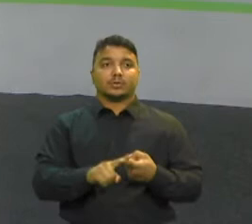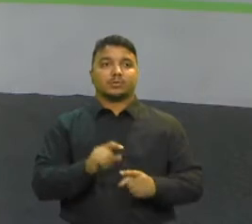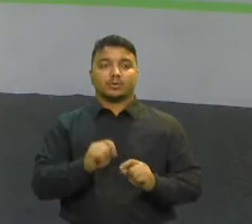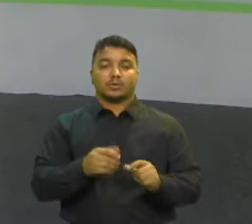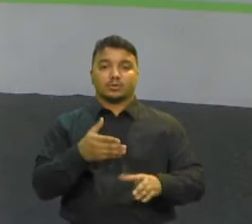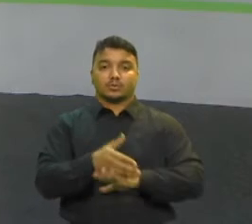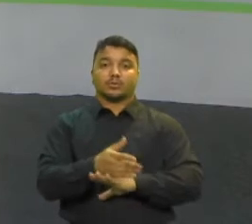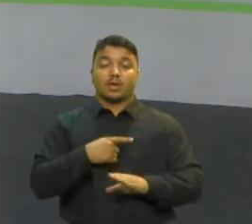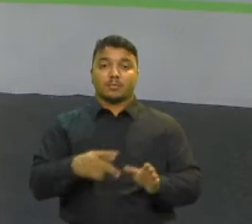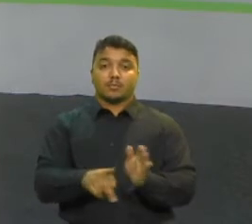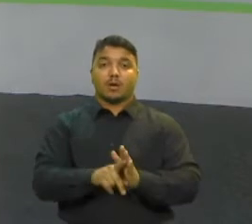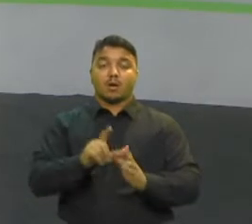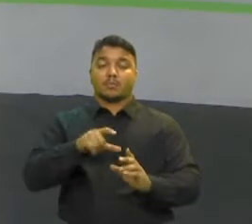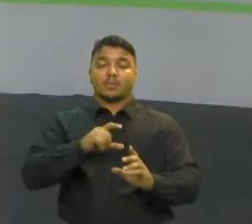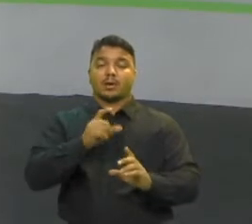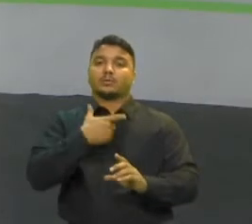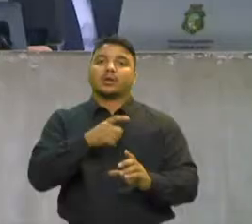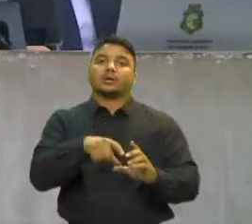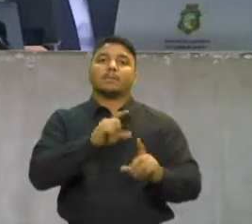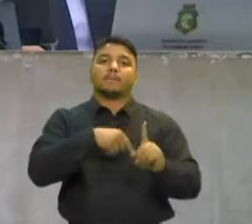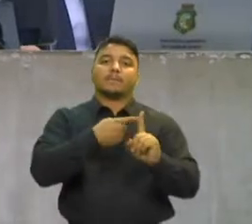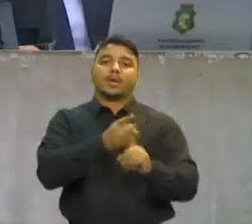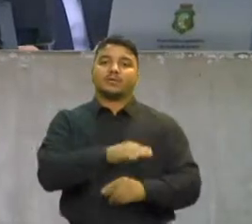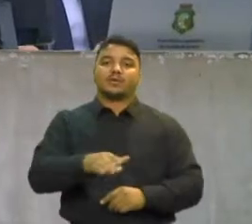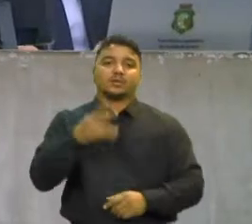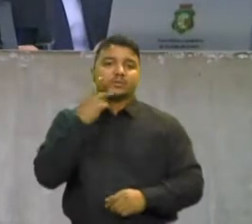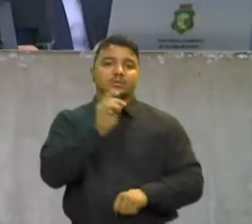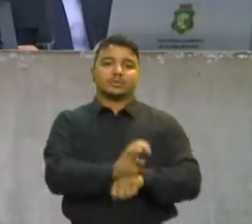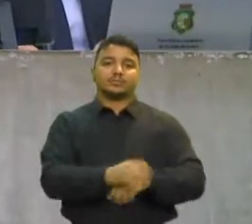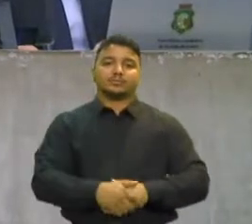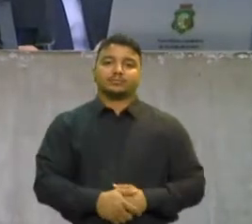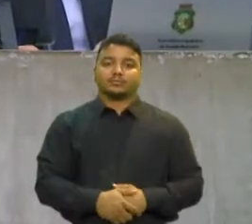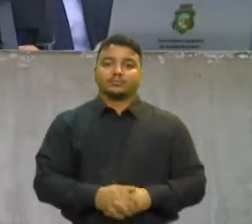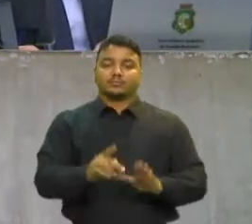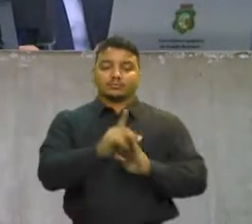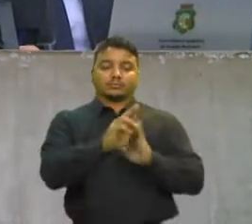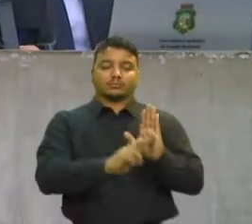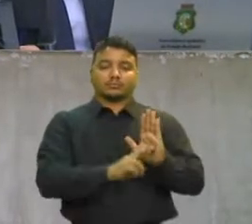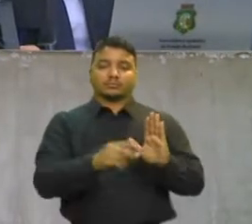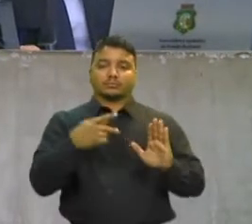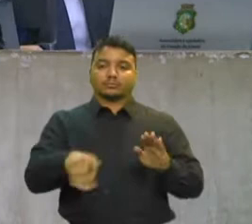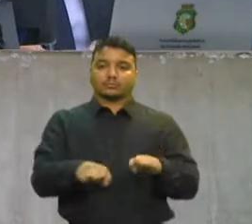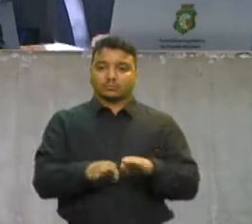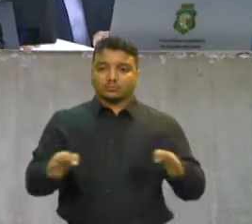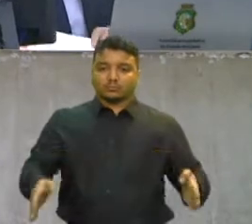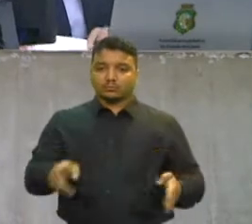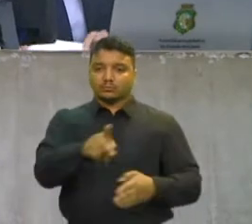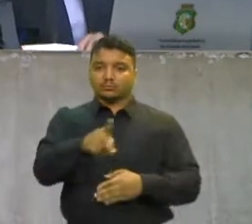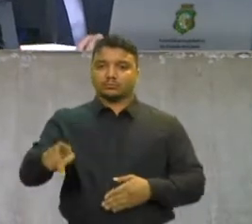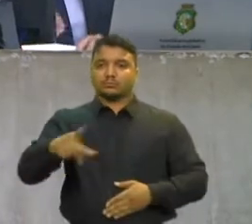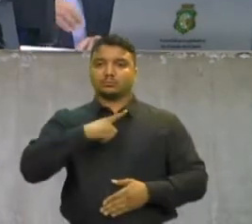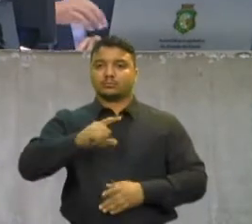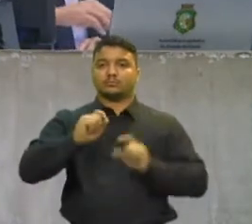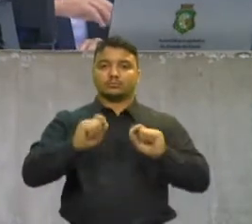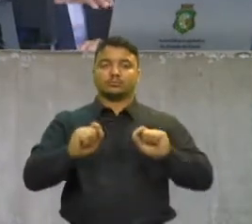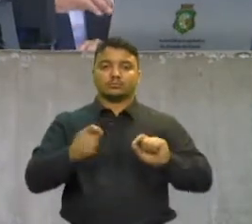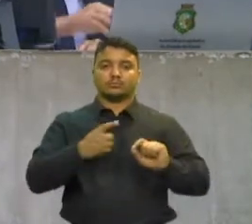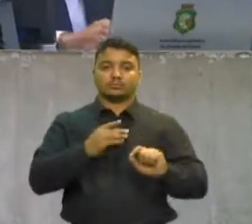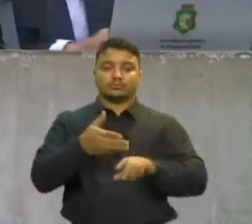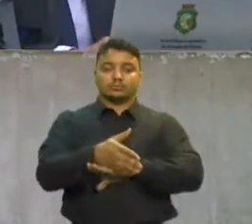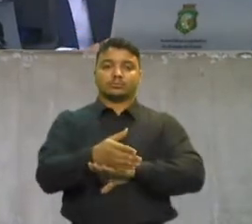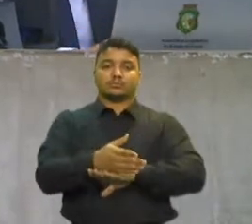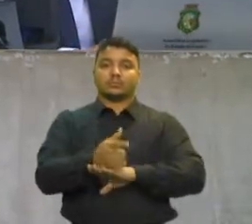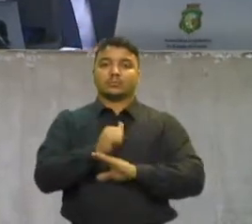do Cartão Mais Infância Ceará O projeto de resolução da mesa diretora dispõe sobre a criação do programa